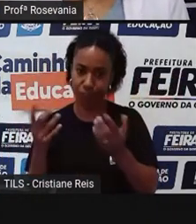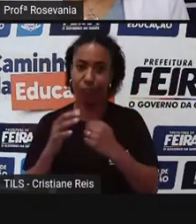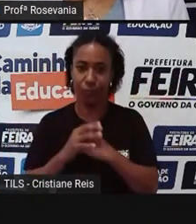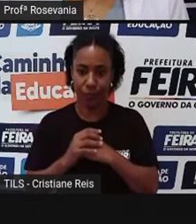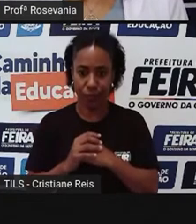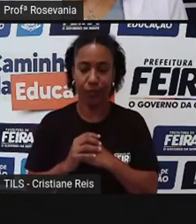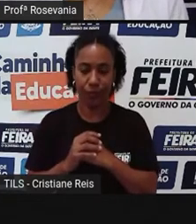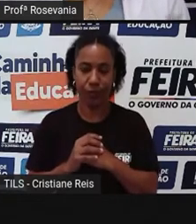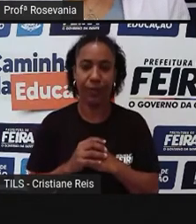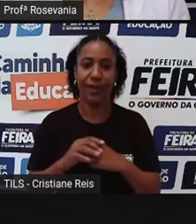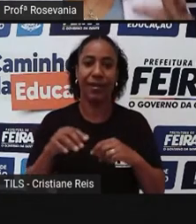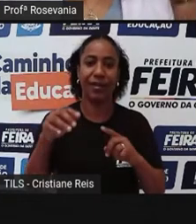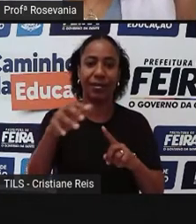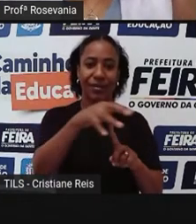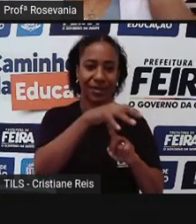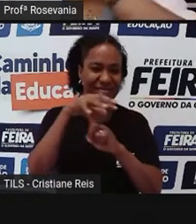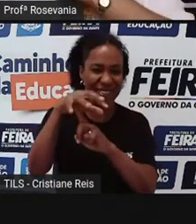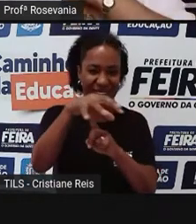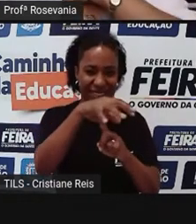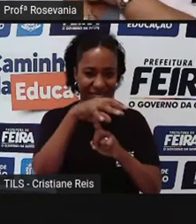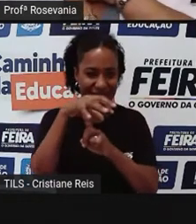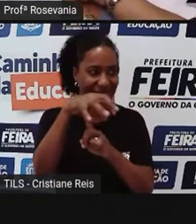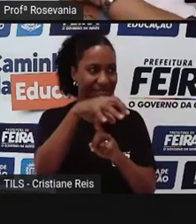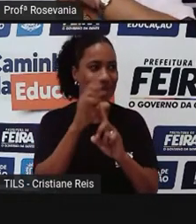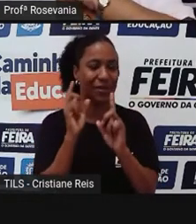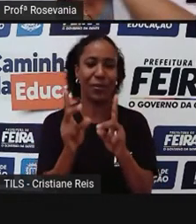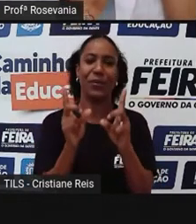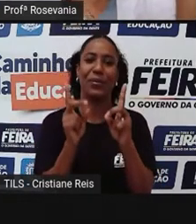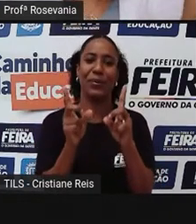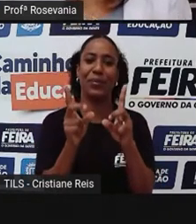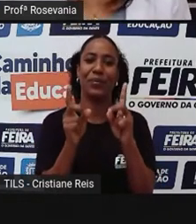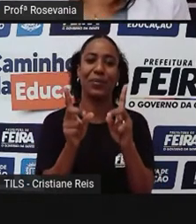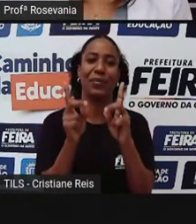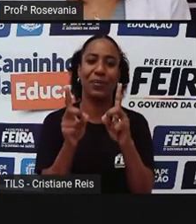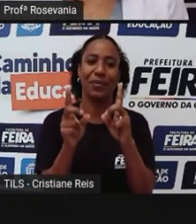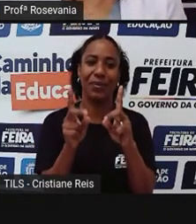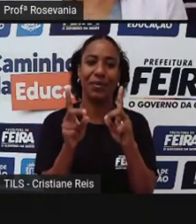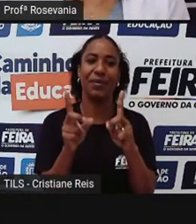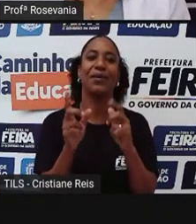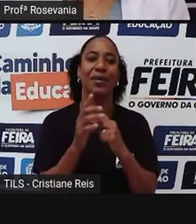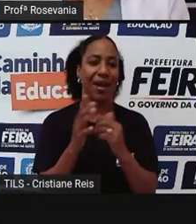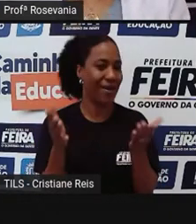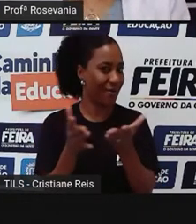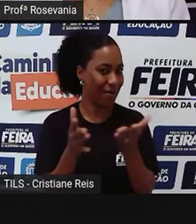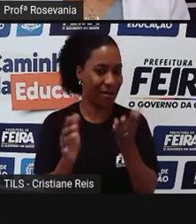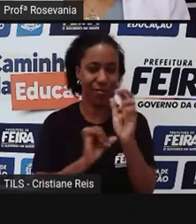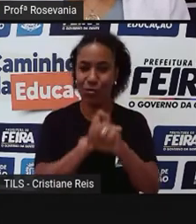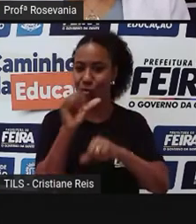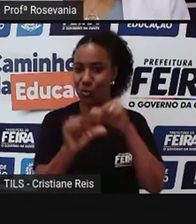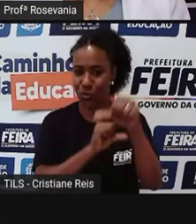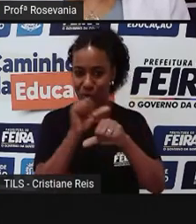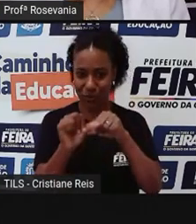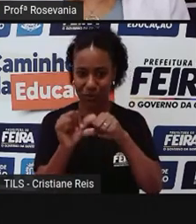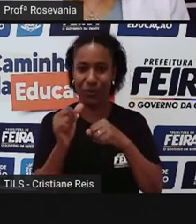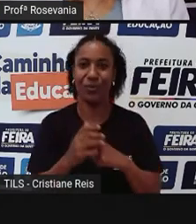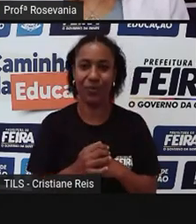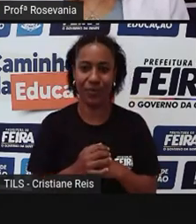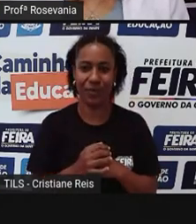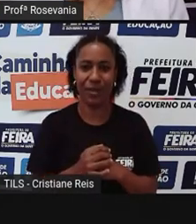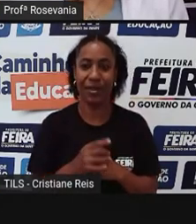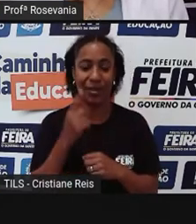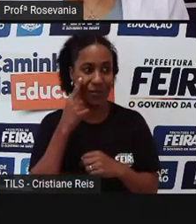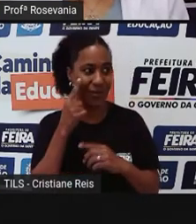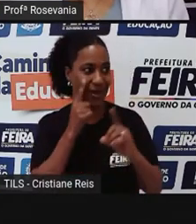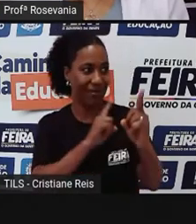tinha essa feira por gente, cheia de gente aqui vendendo um monte de coisa, agora não tem mais. então a gente tem essa importante